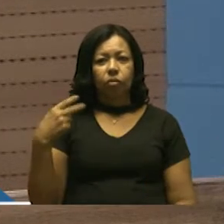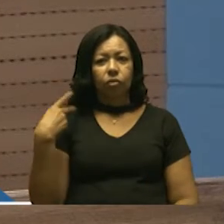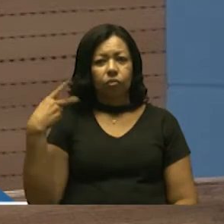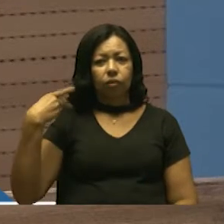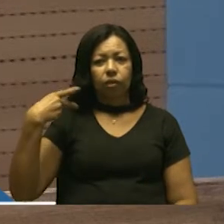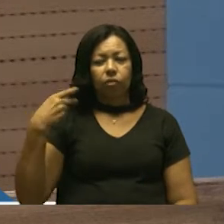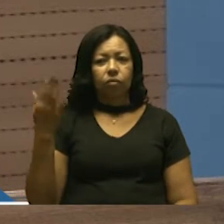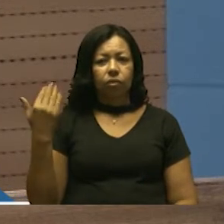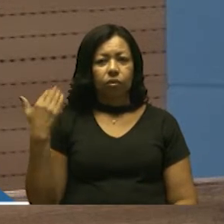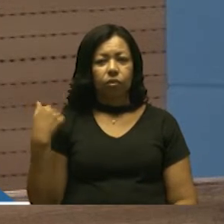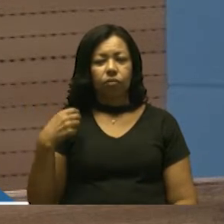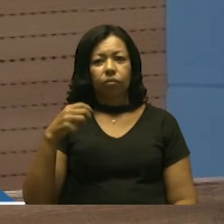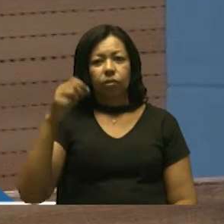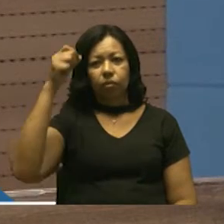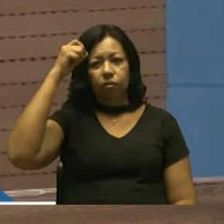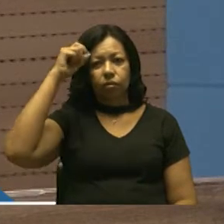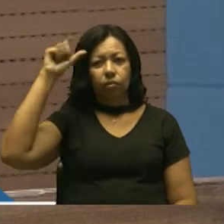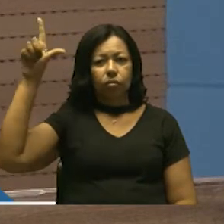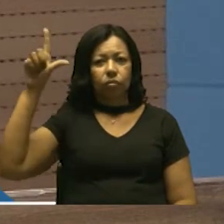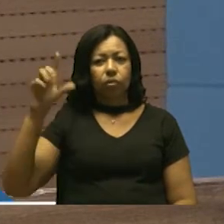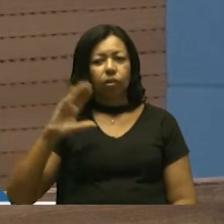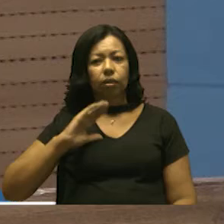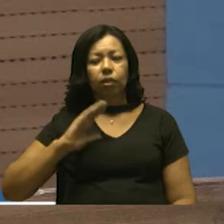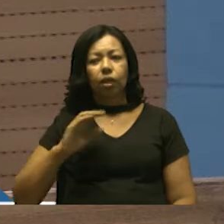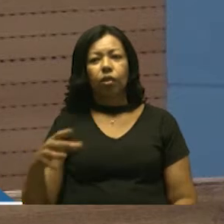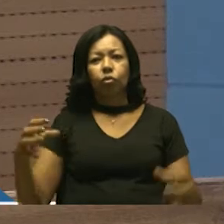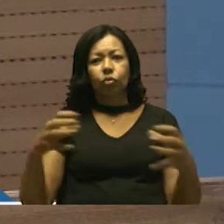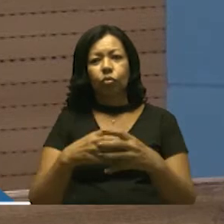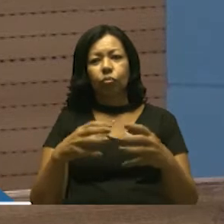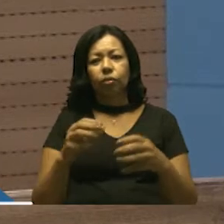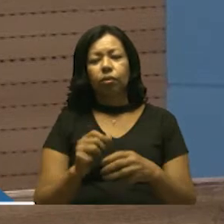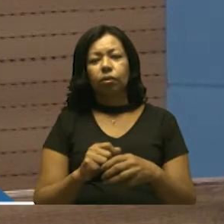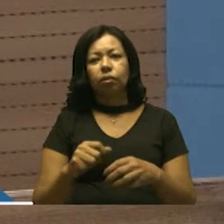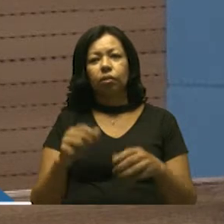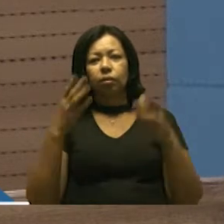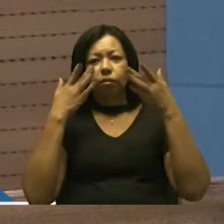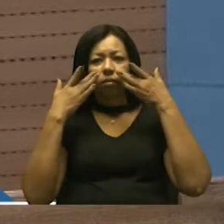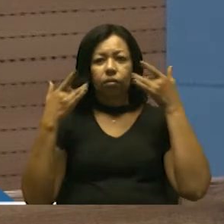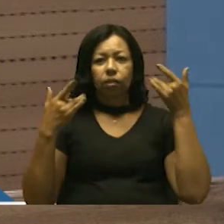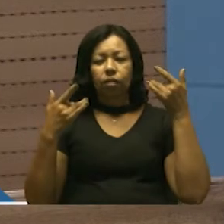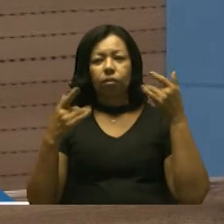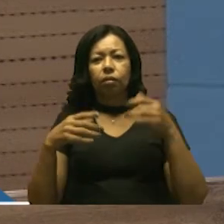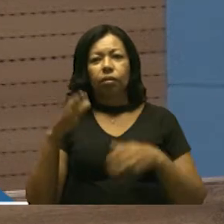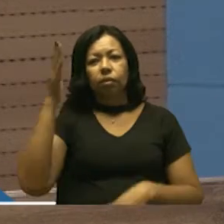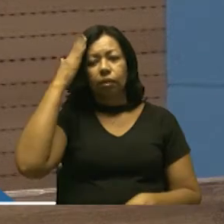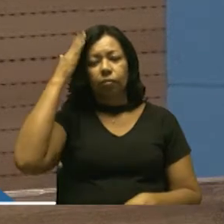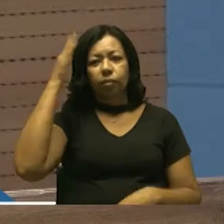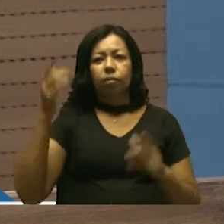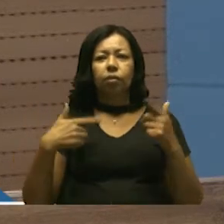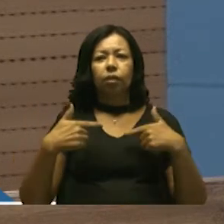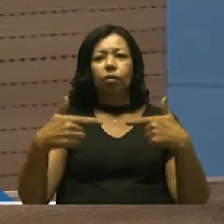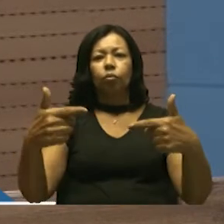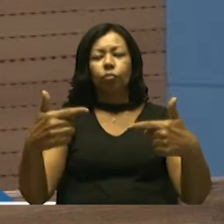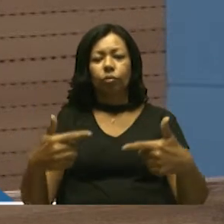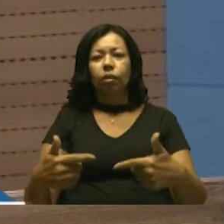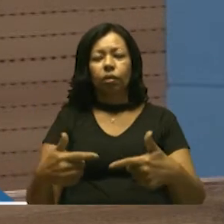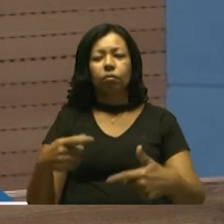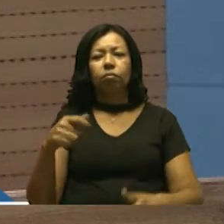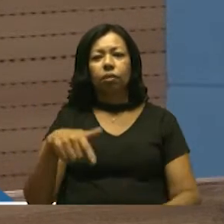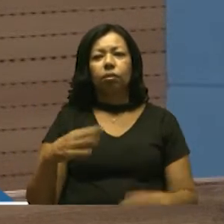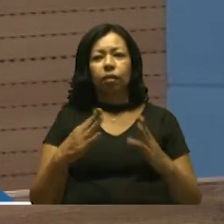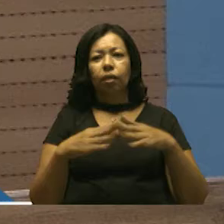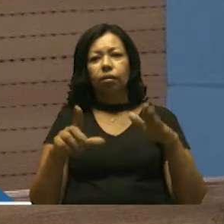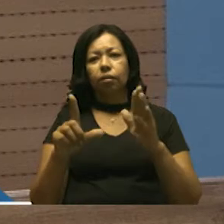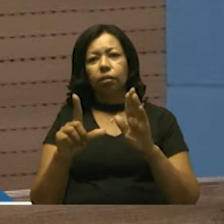referente à cultura de nossa cidade, os grupos artísticos. Nós sabemos dessa luta, da batalha que essa Câmara tem